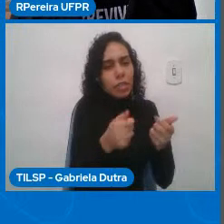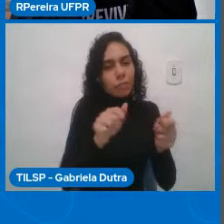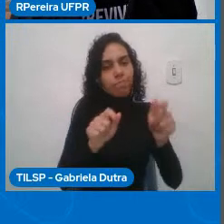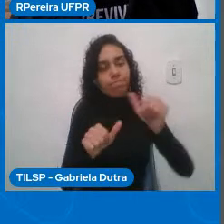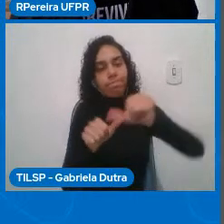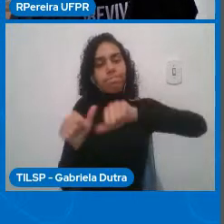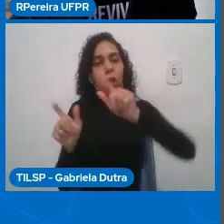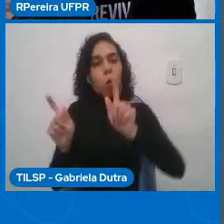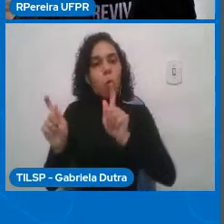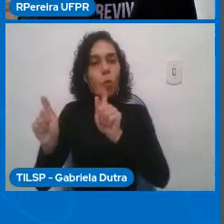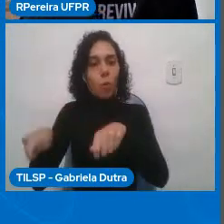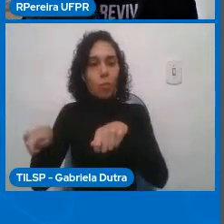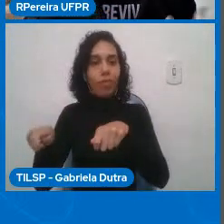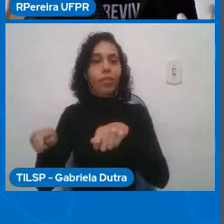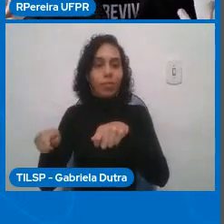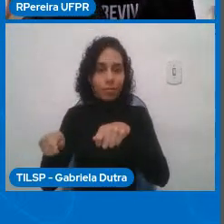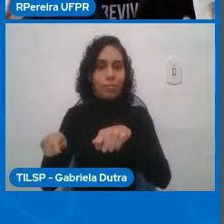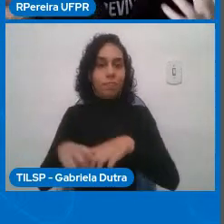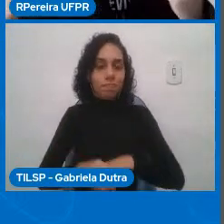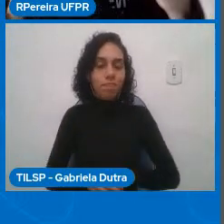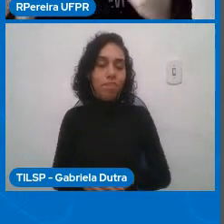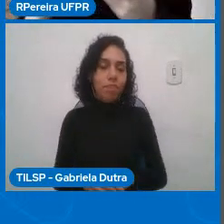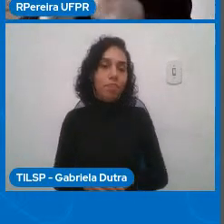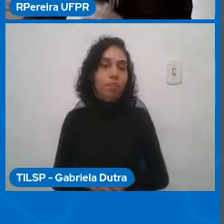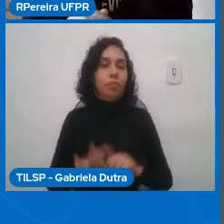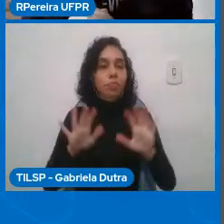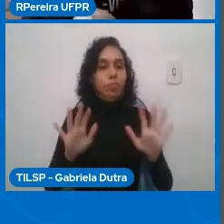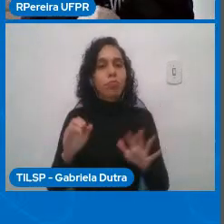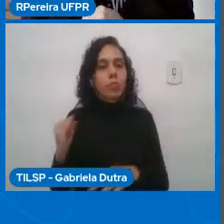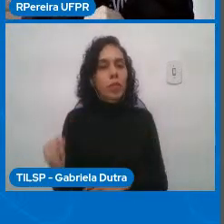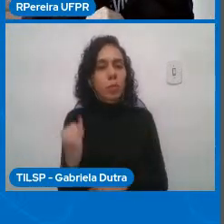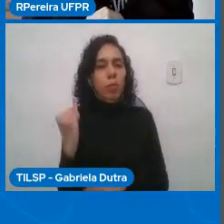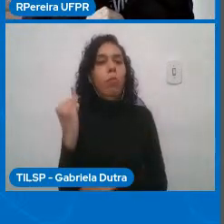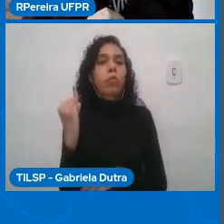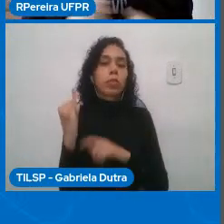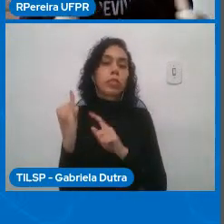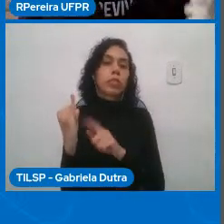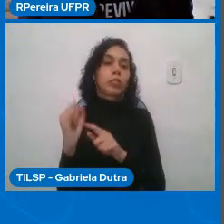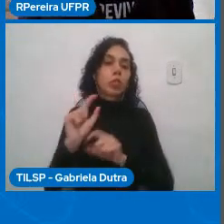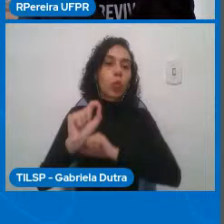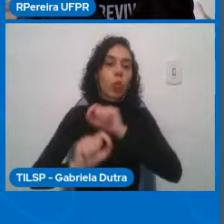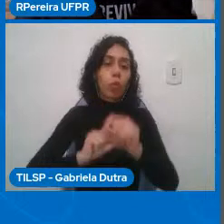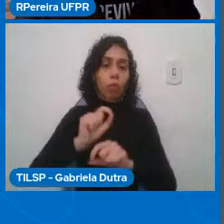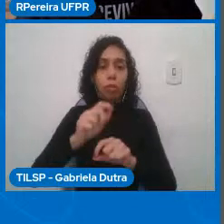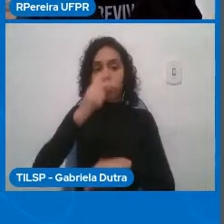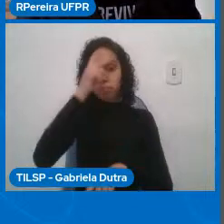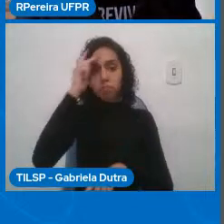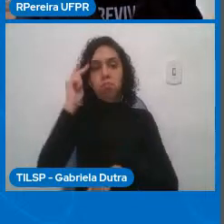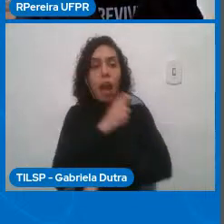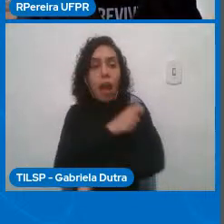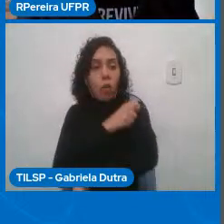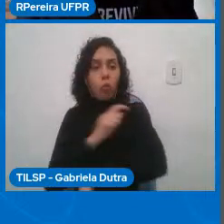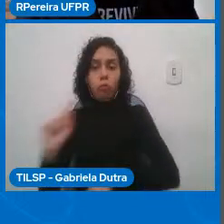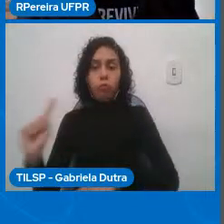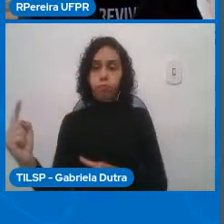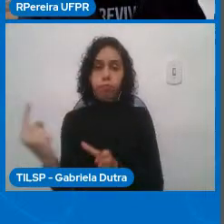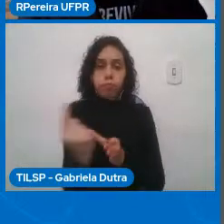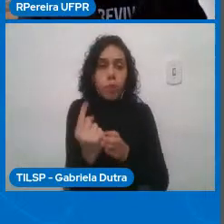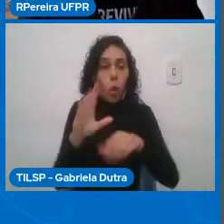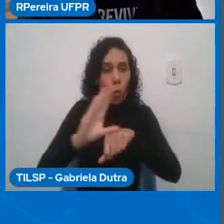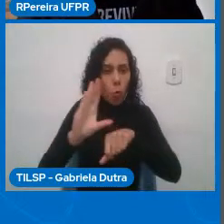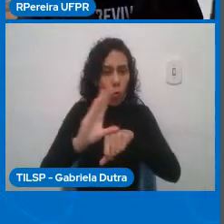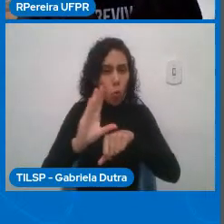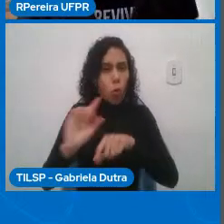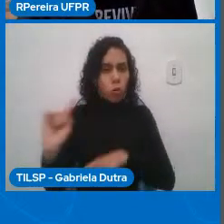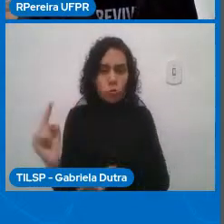com isso que é importante quando a pessoa chega no curso que ela já exercite as suas habilidades ali de